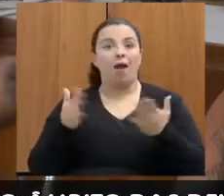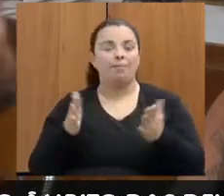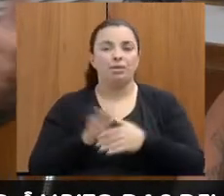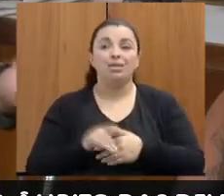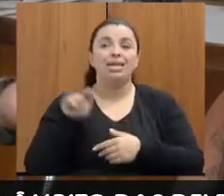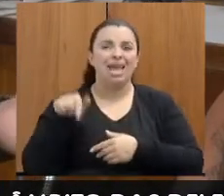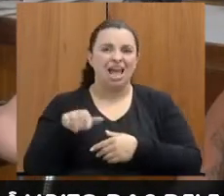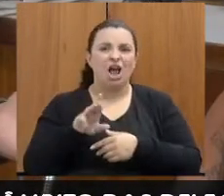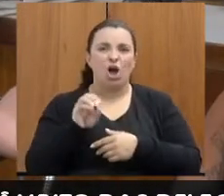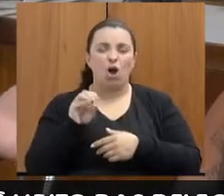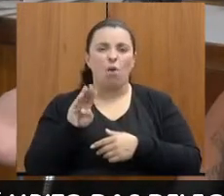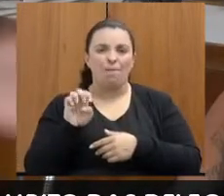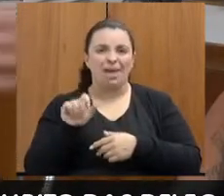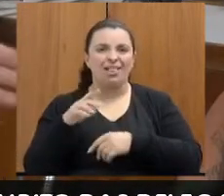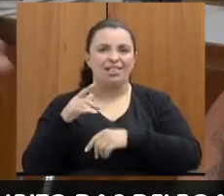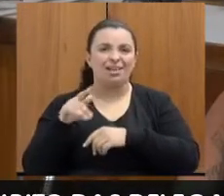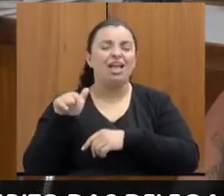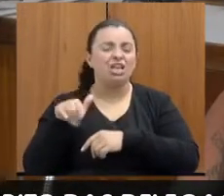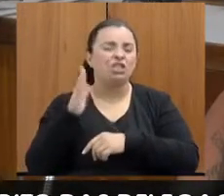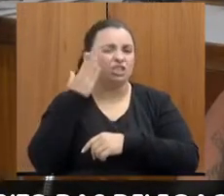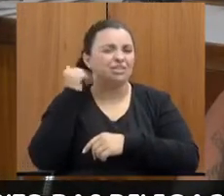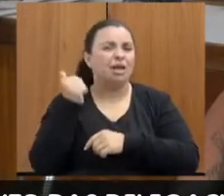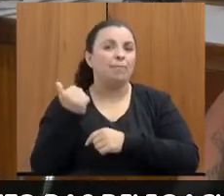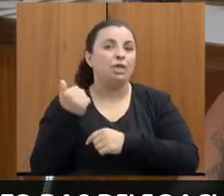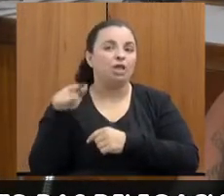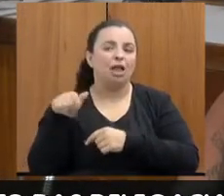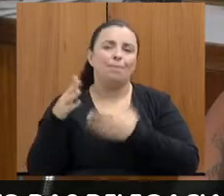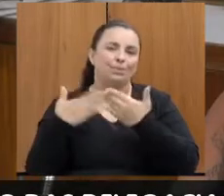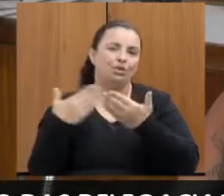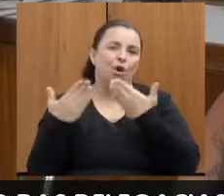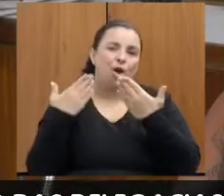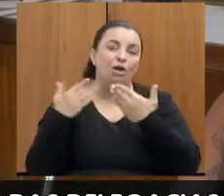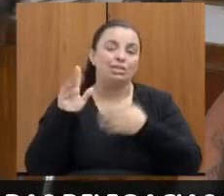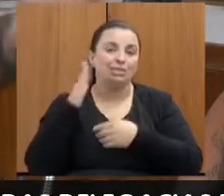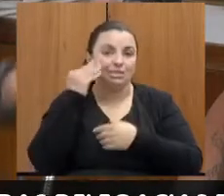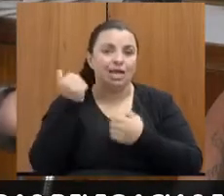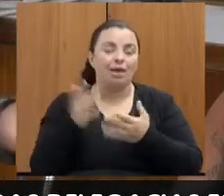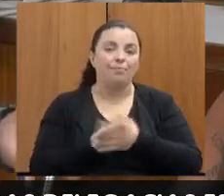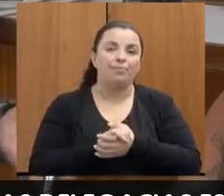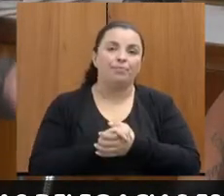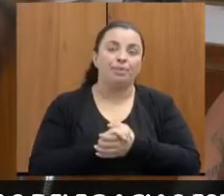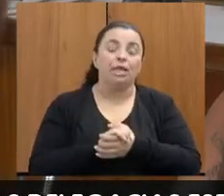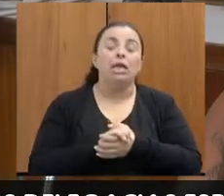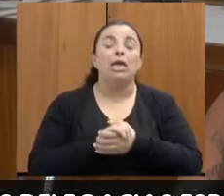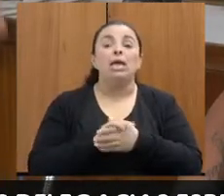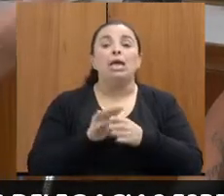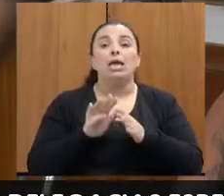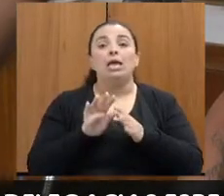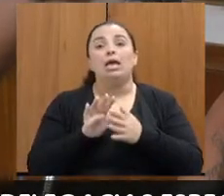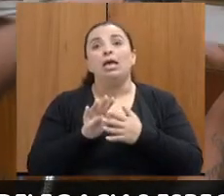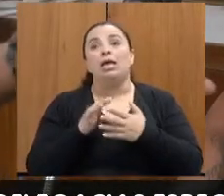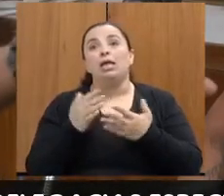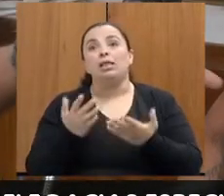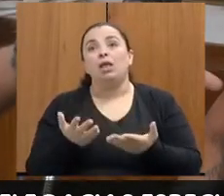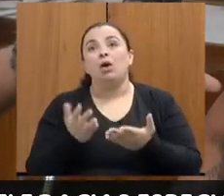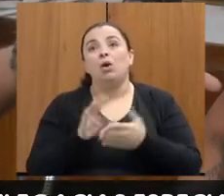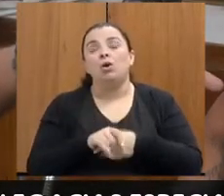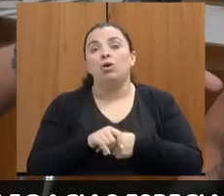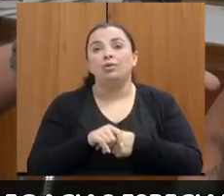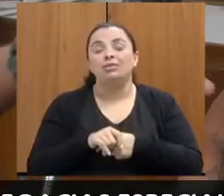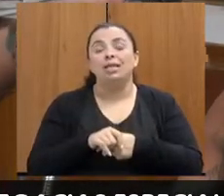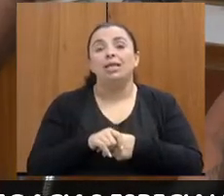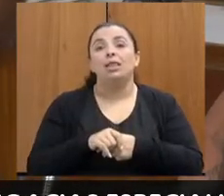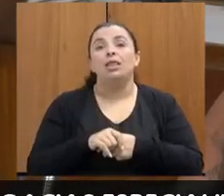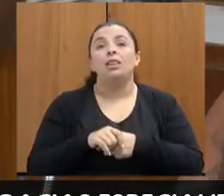ela divide os atendimentos comigo, mas eu fico a maior parte desse primeiro acolhimento, porque três vezes na semana os estupros ela faz a escuta